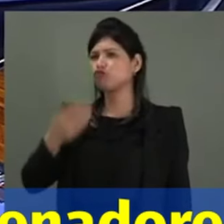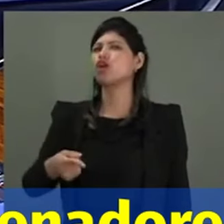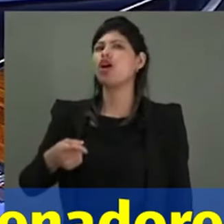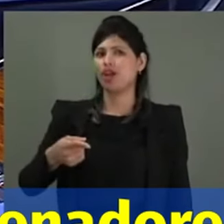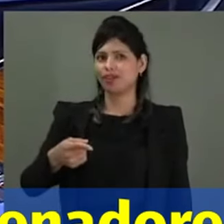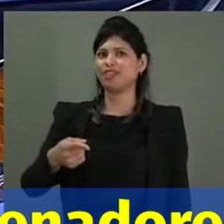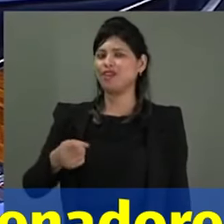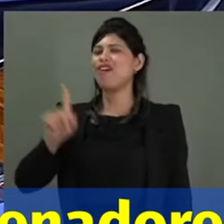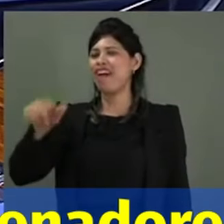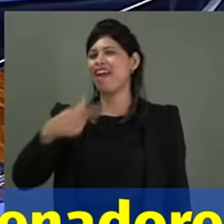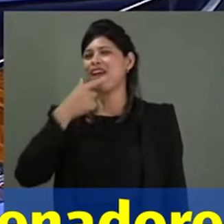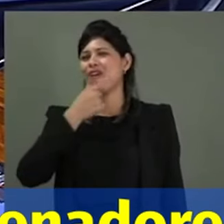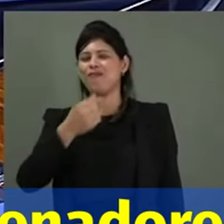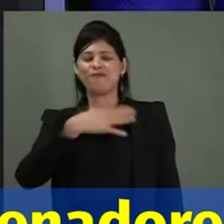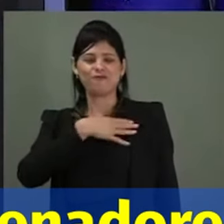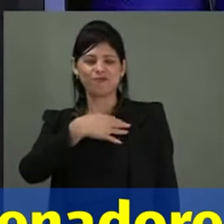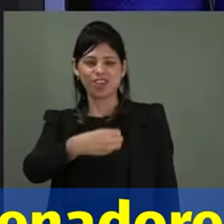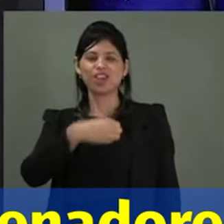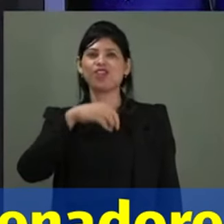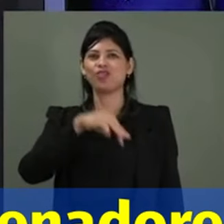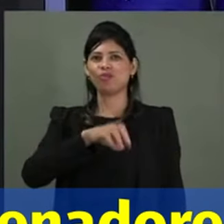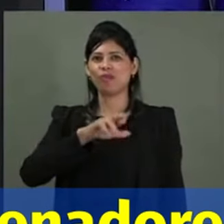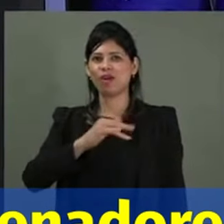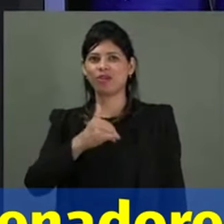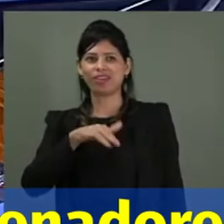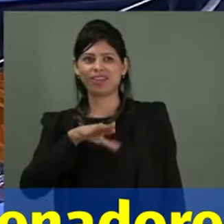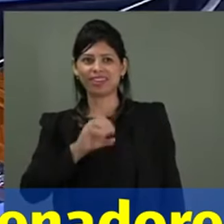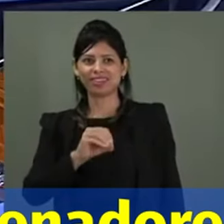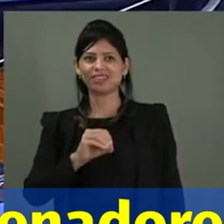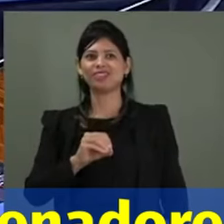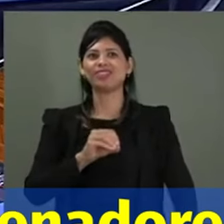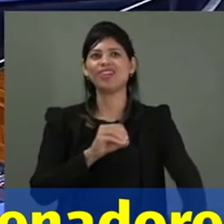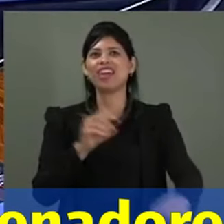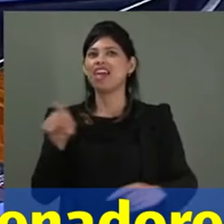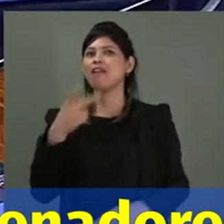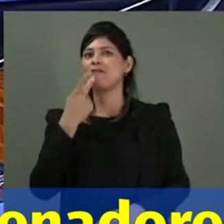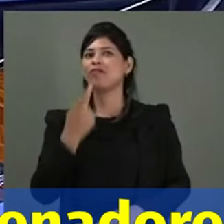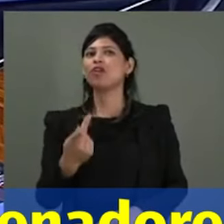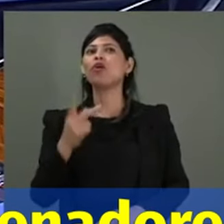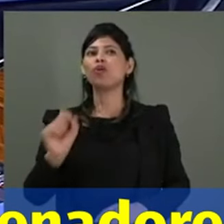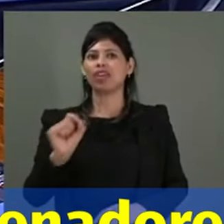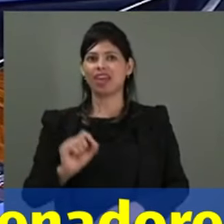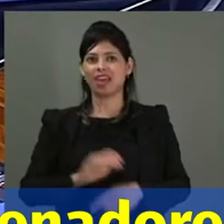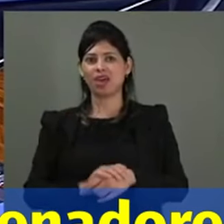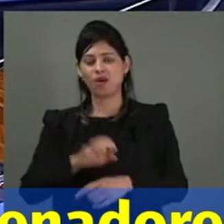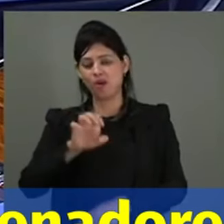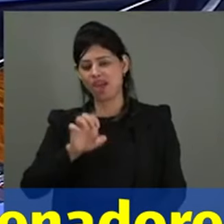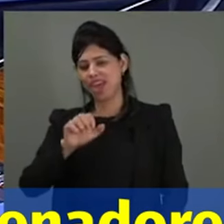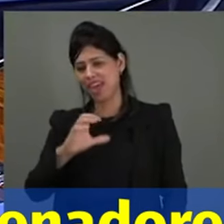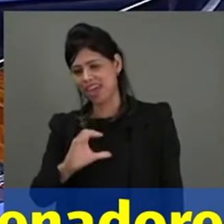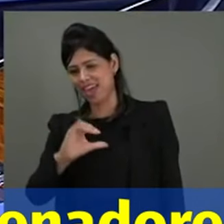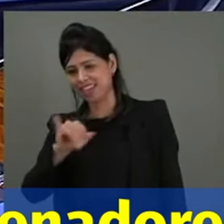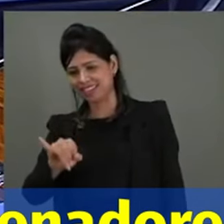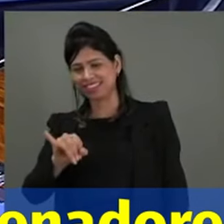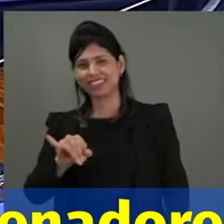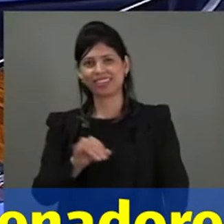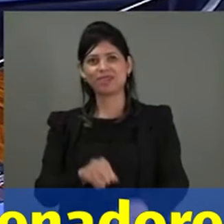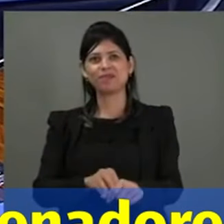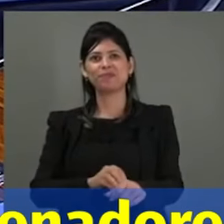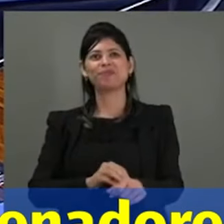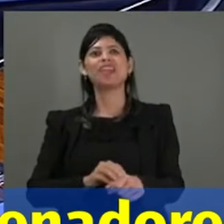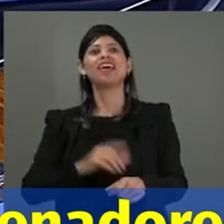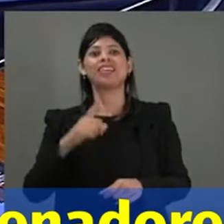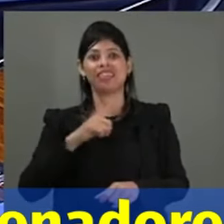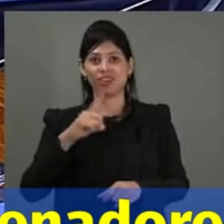filho do Maurício, do vôlei, né? E eu disse, ele acabou de fazer um ex, ele acabou de fazer um ex. Nós teremos aqui também uma sessão